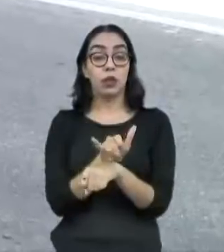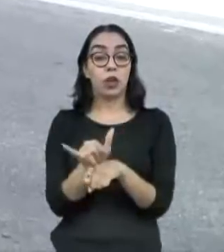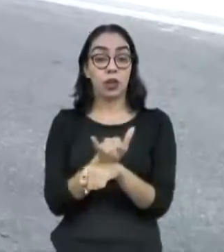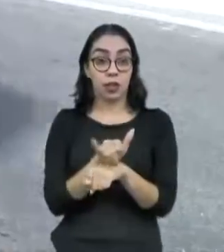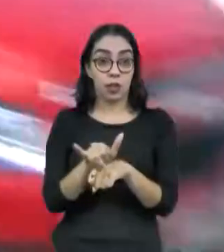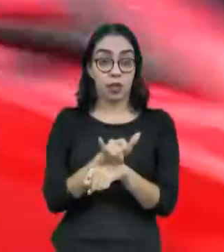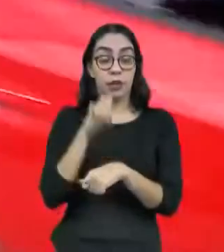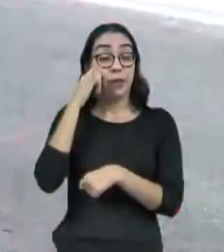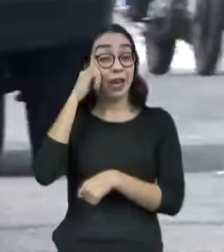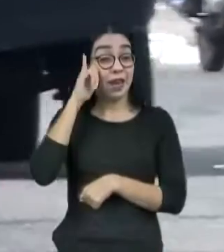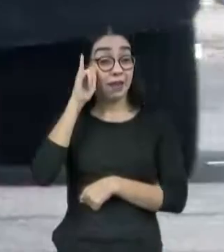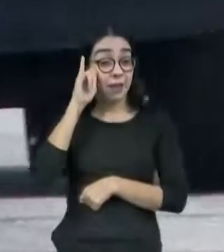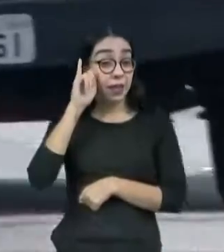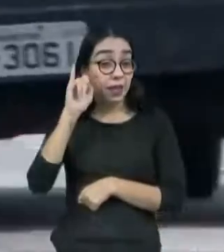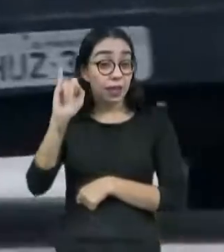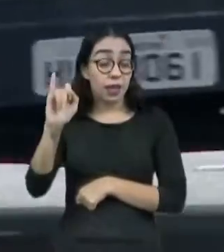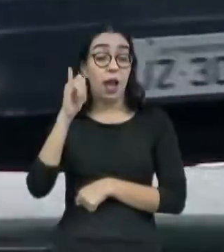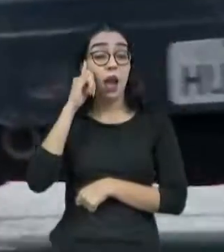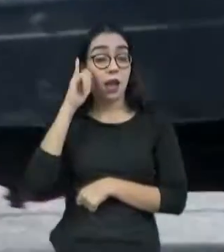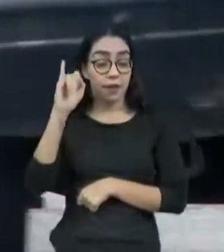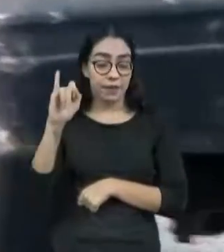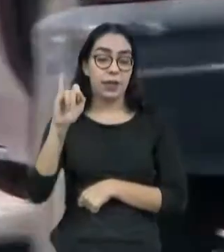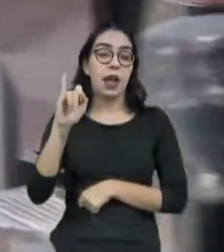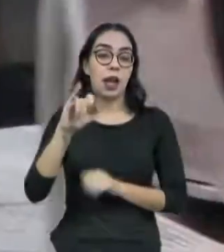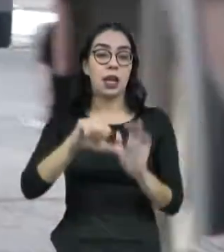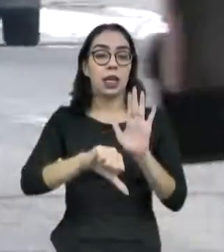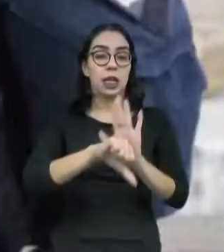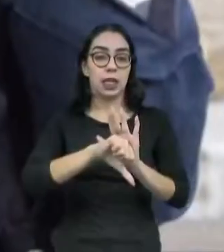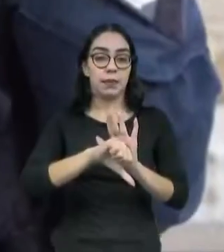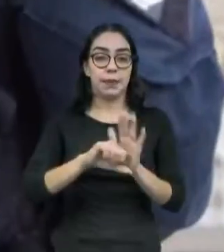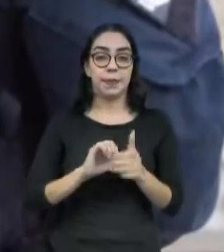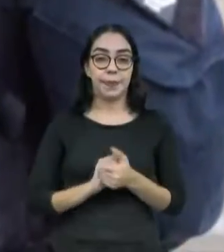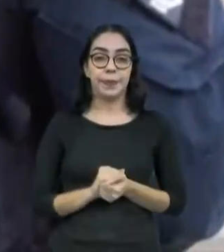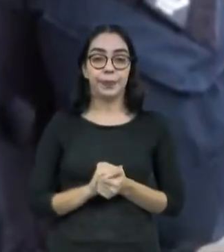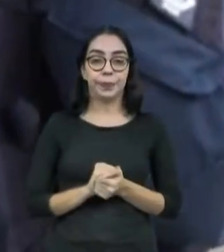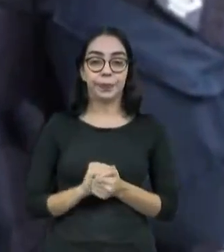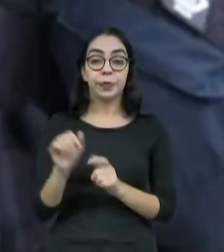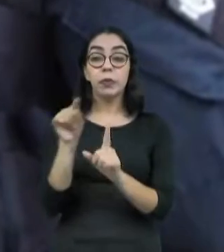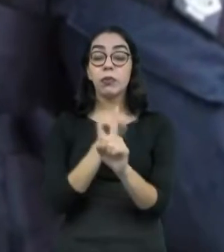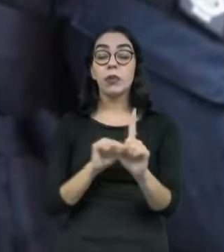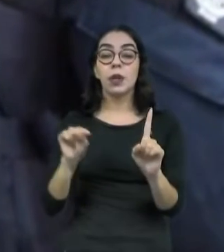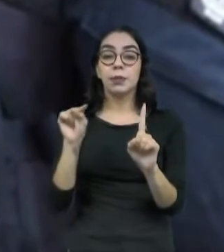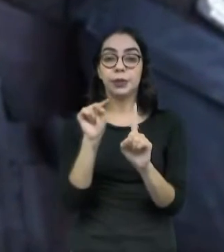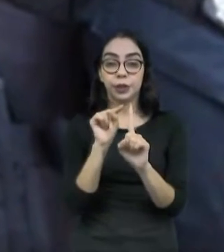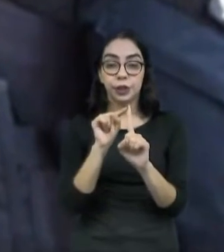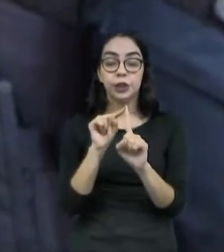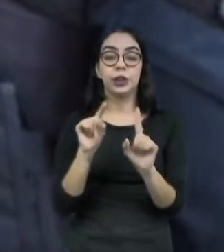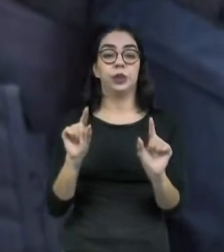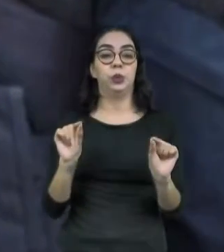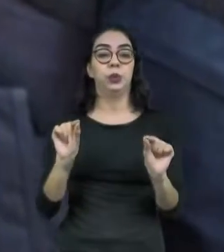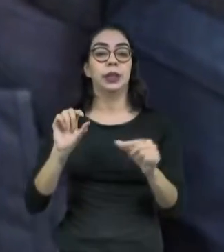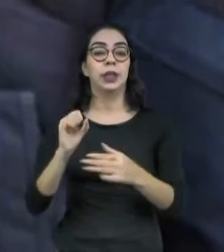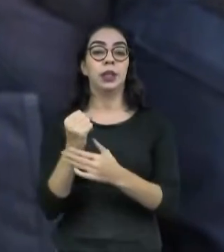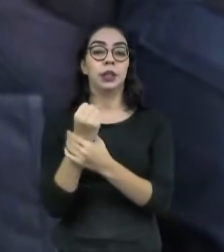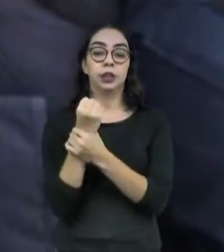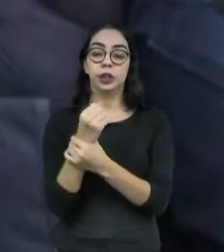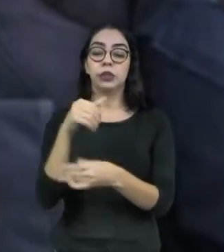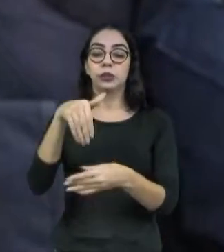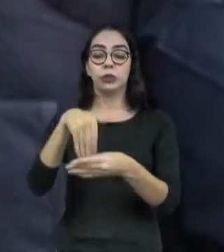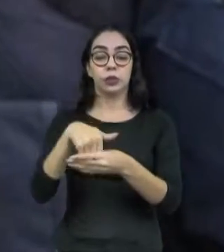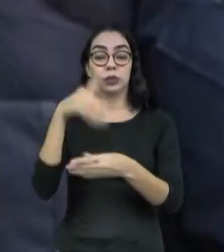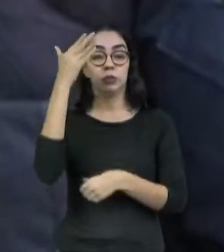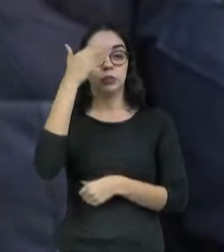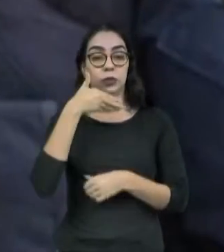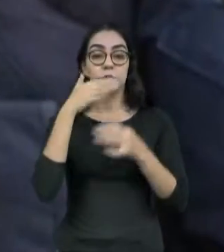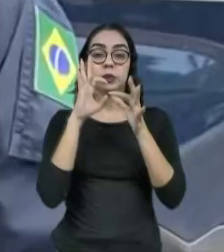condutas ilícitas que desobedeçam a legislação eleitoral. O objetivo é garantir a legitimidade das eleições, a liberdade